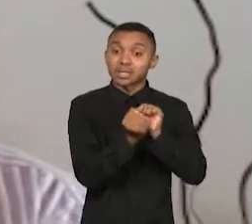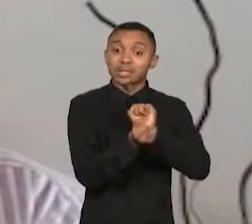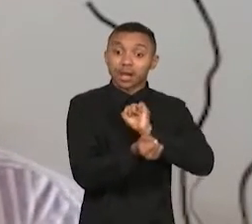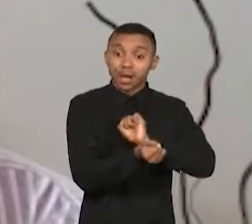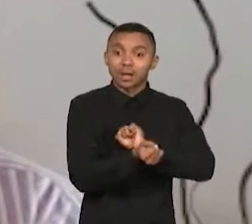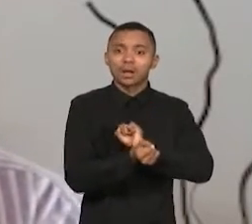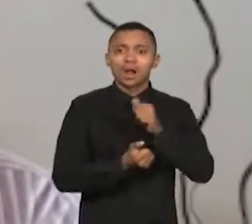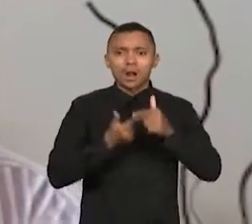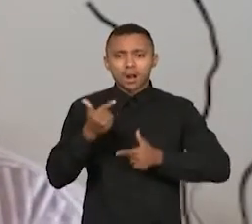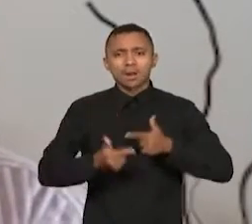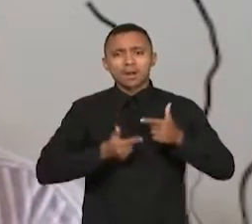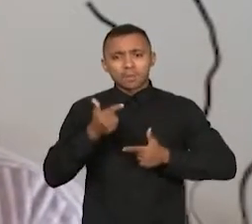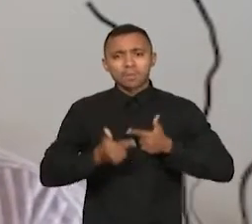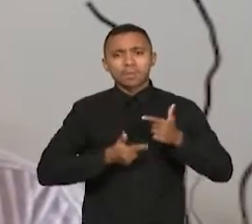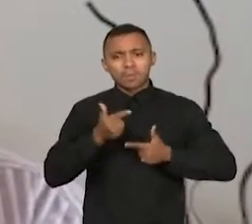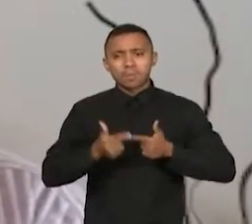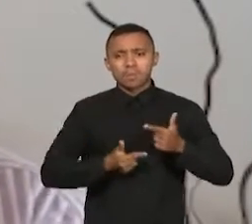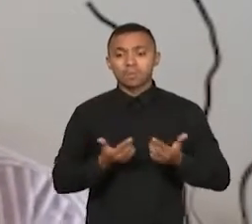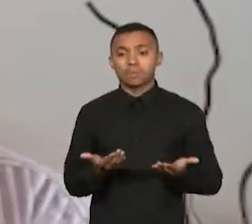executando suas atividades dentro das residências.